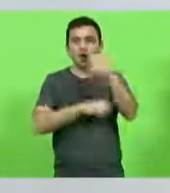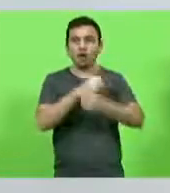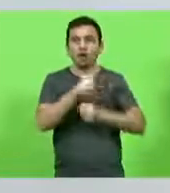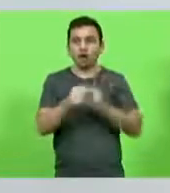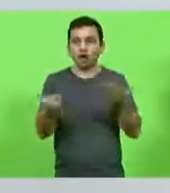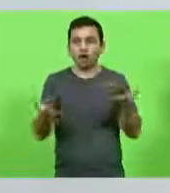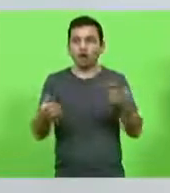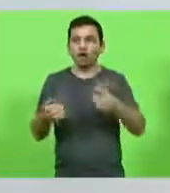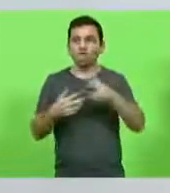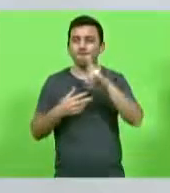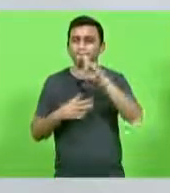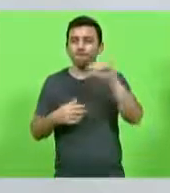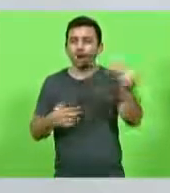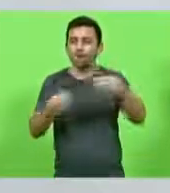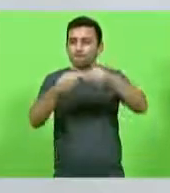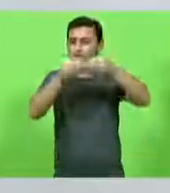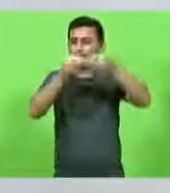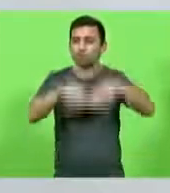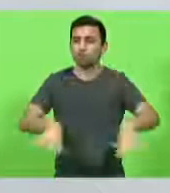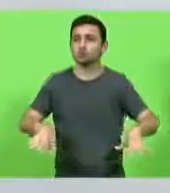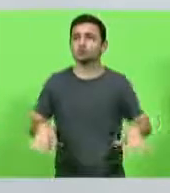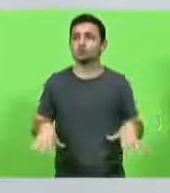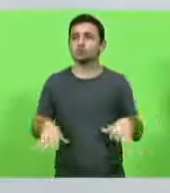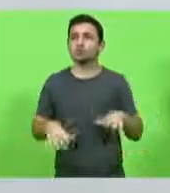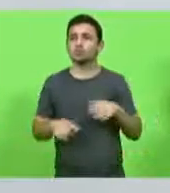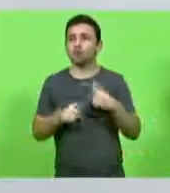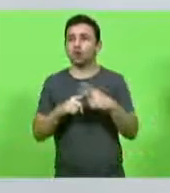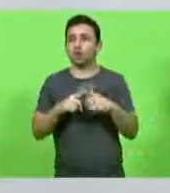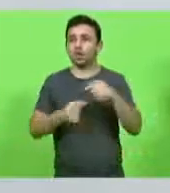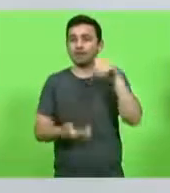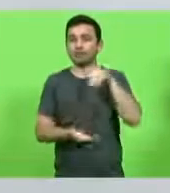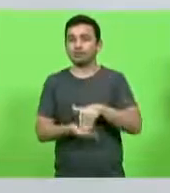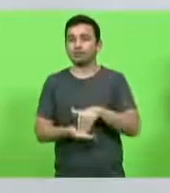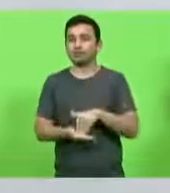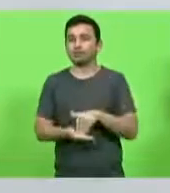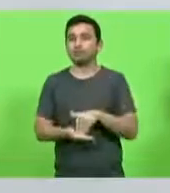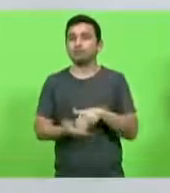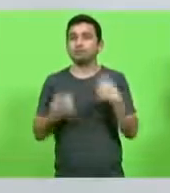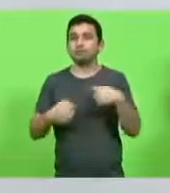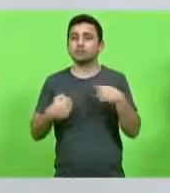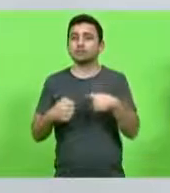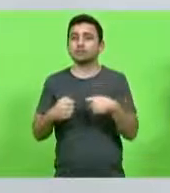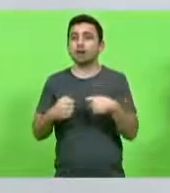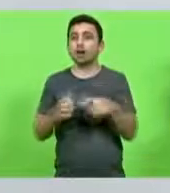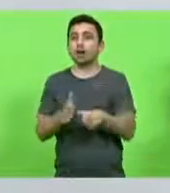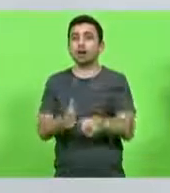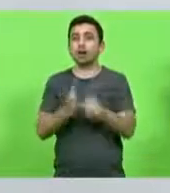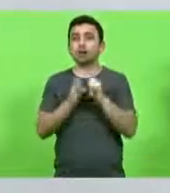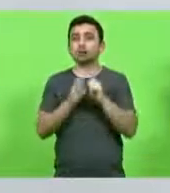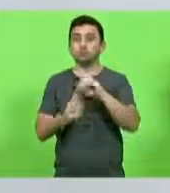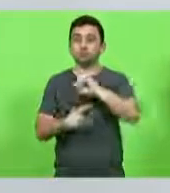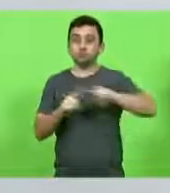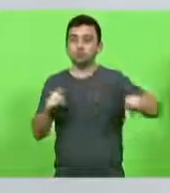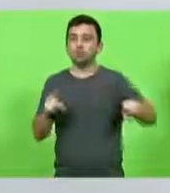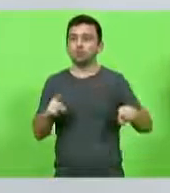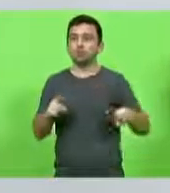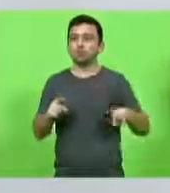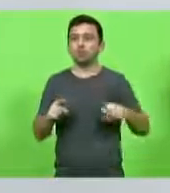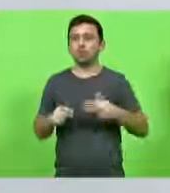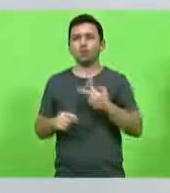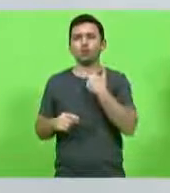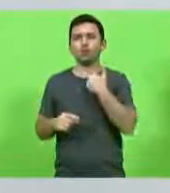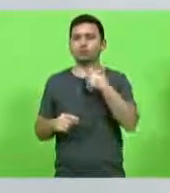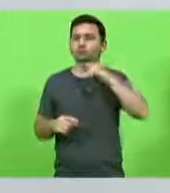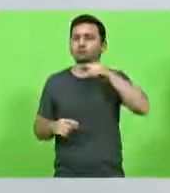agora vão ter um prejuízo tremendo, porque esse pequeno limite, antes estivesse talvez, proibido então, porque não dá para